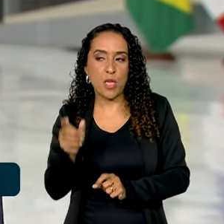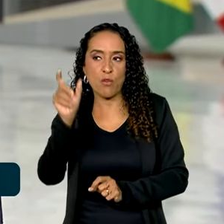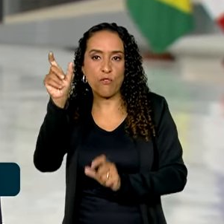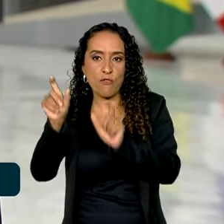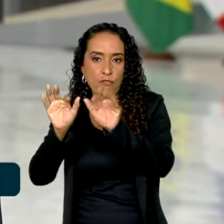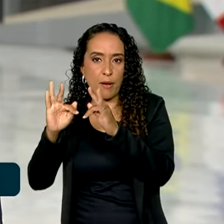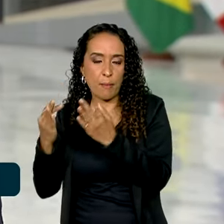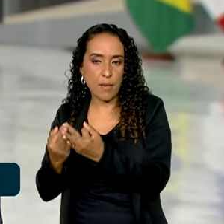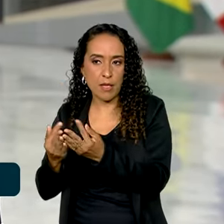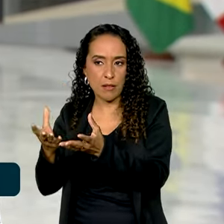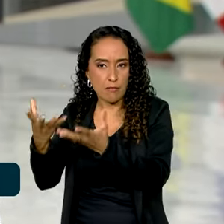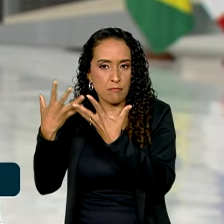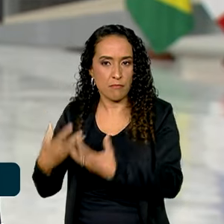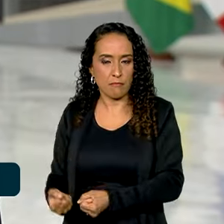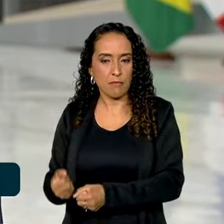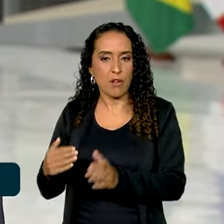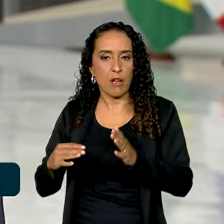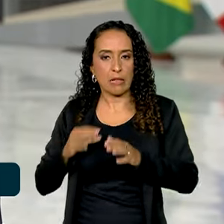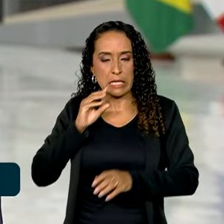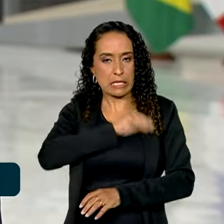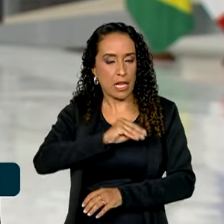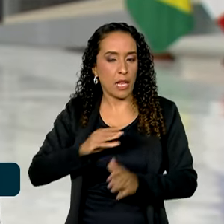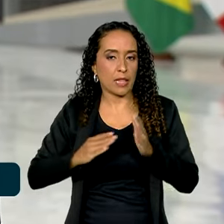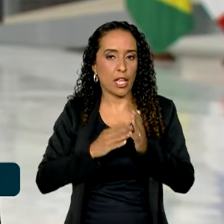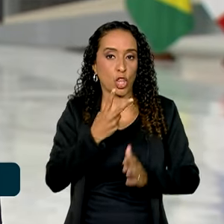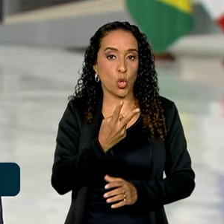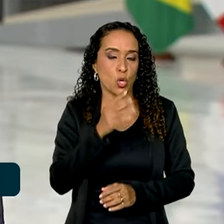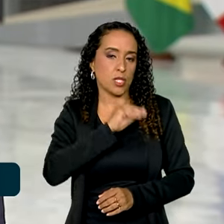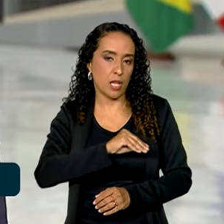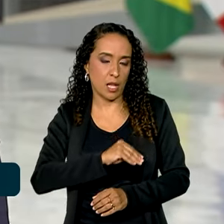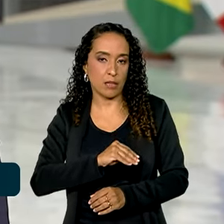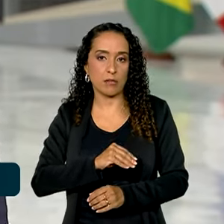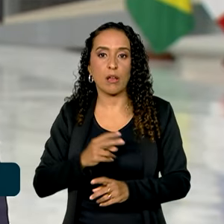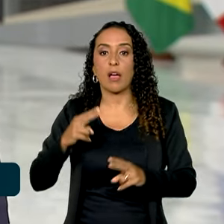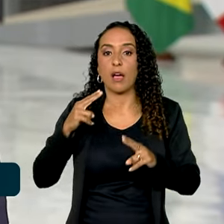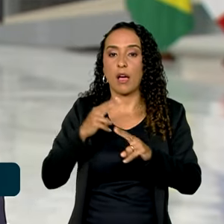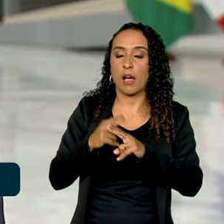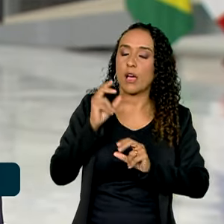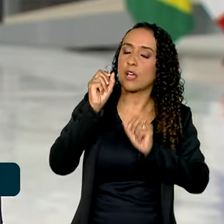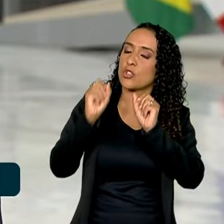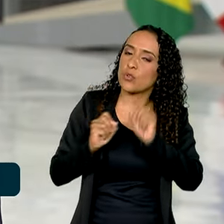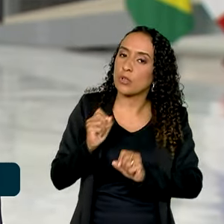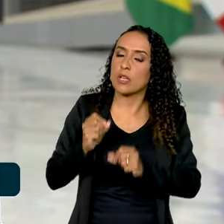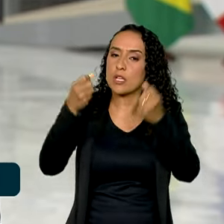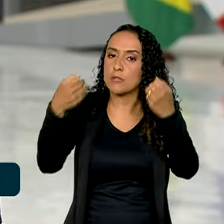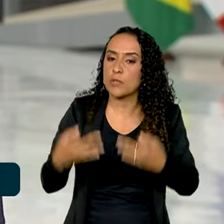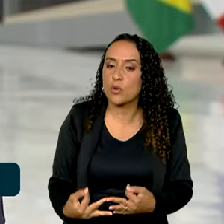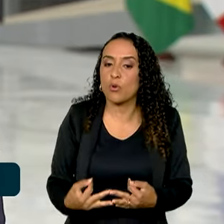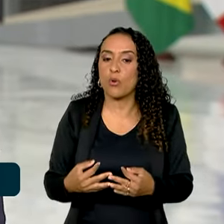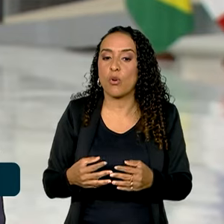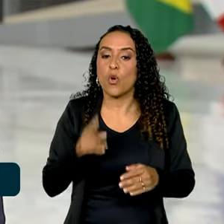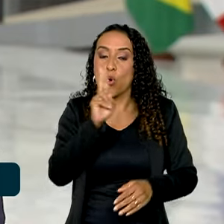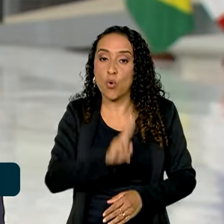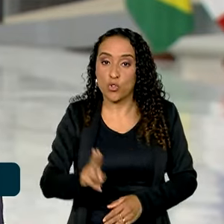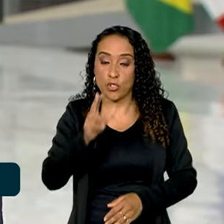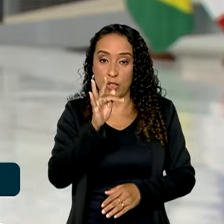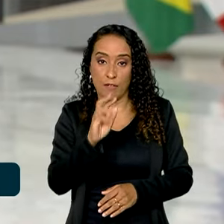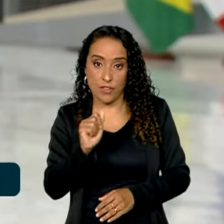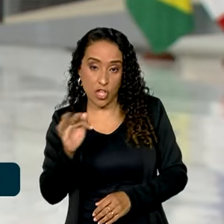com renda de até dois salários mínimos. Segundo a Caixa Econômica Federal, a utilização do FGTS futuro nos